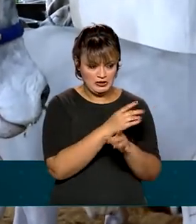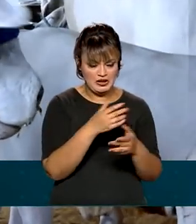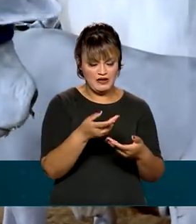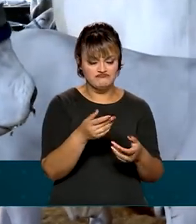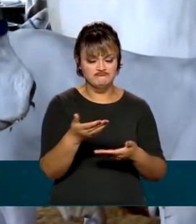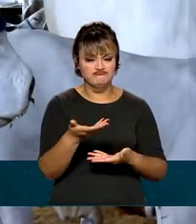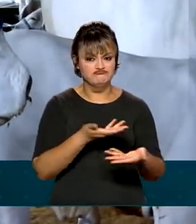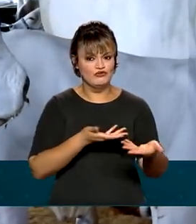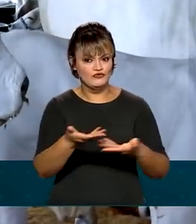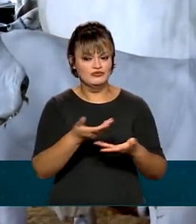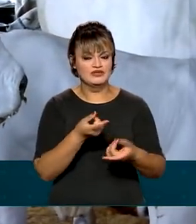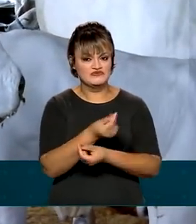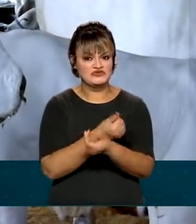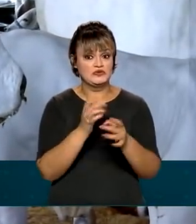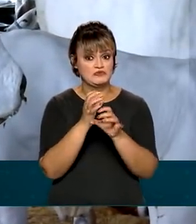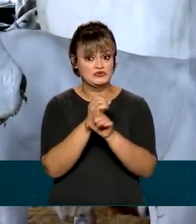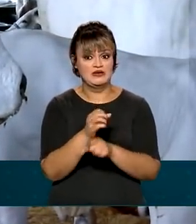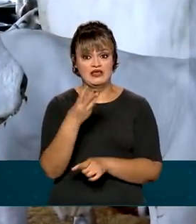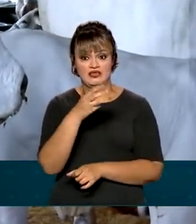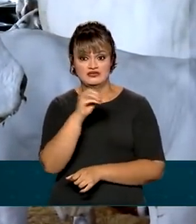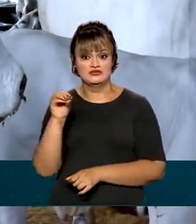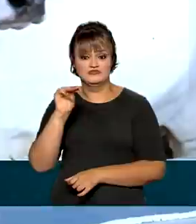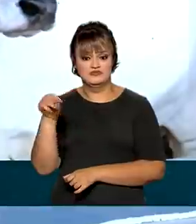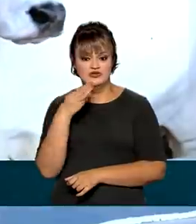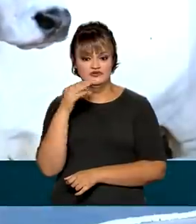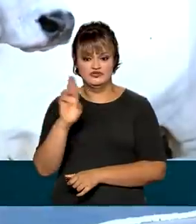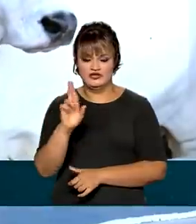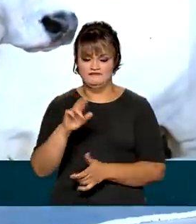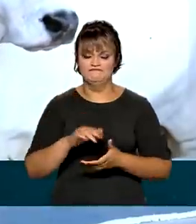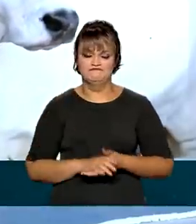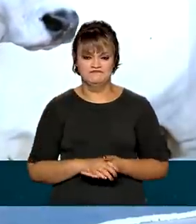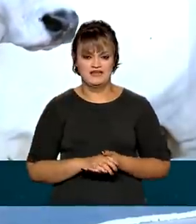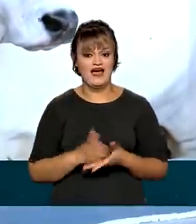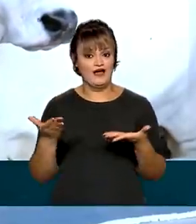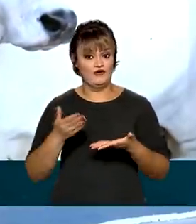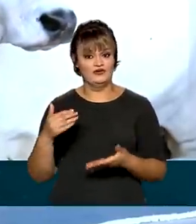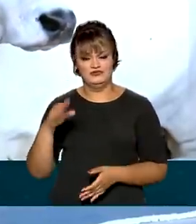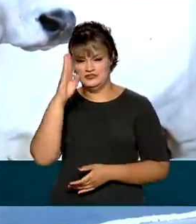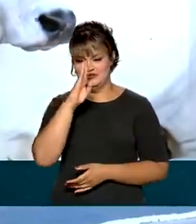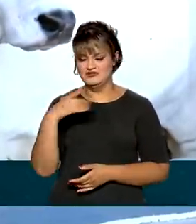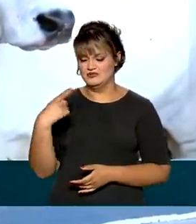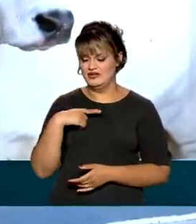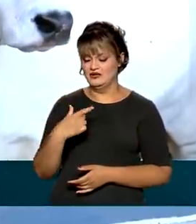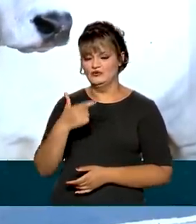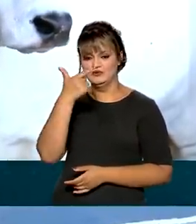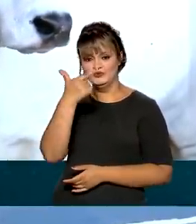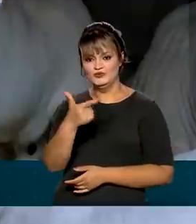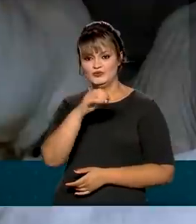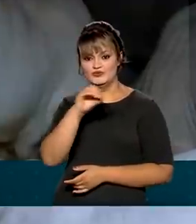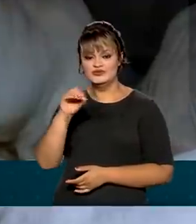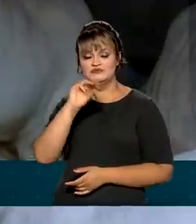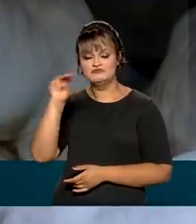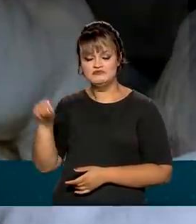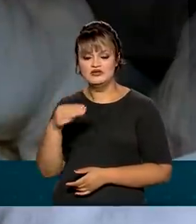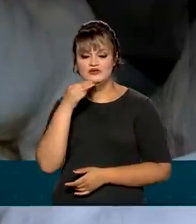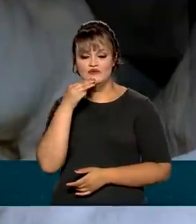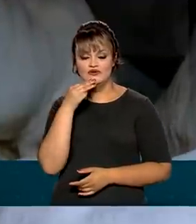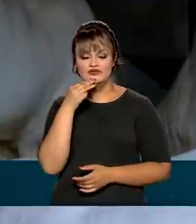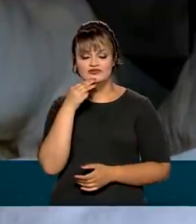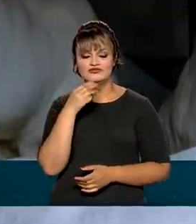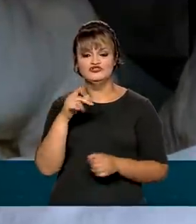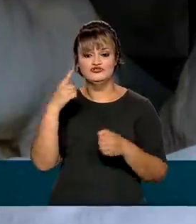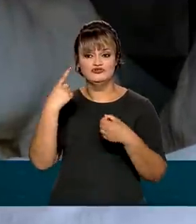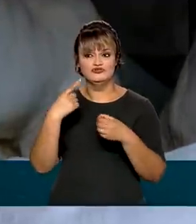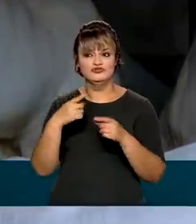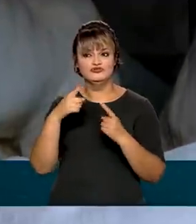movimentar mais de 300 milhões de reais. Atualmente no Brasil, existem quase 200 milhões de zebuínos. Essa raça